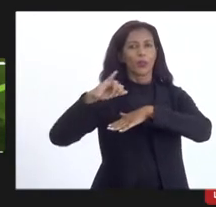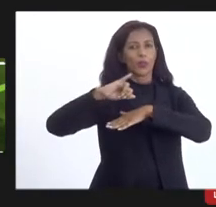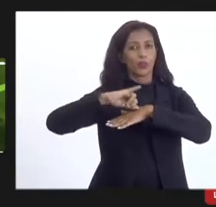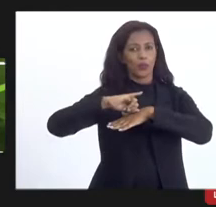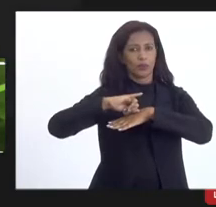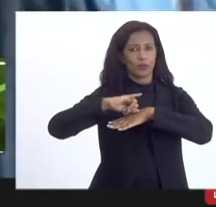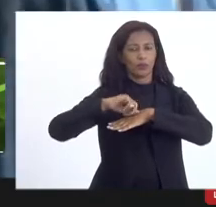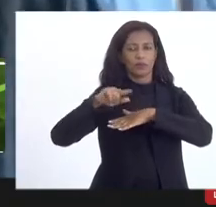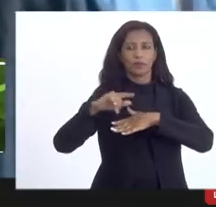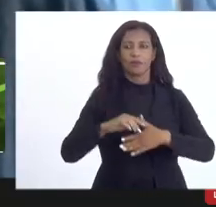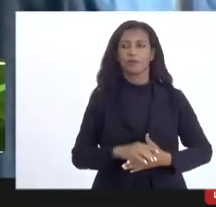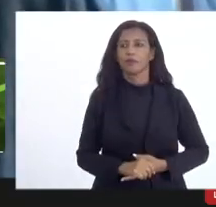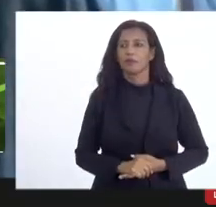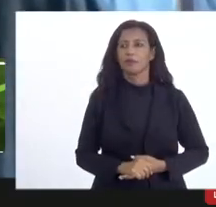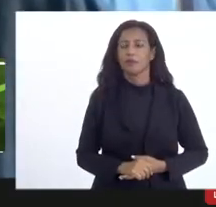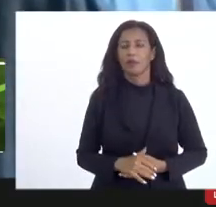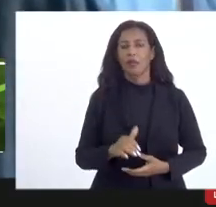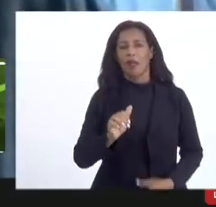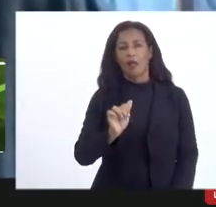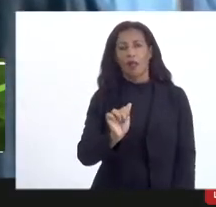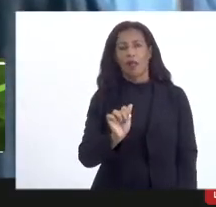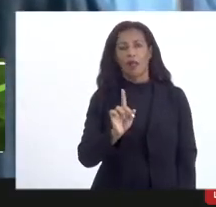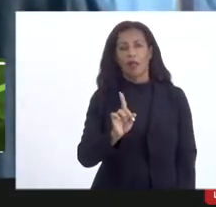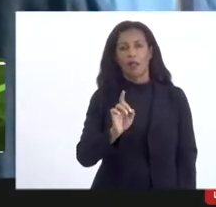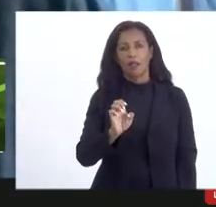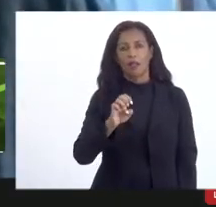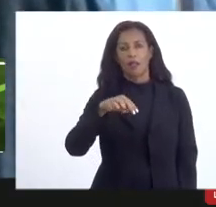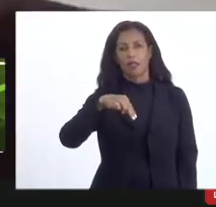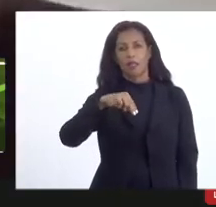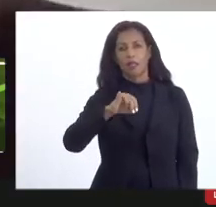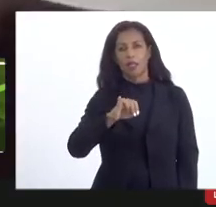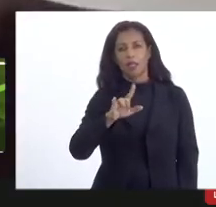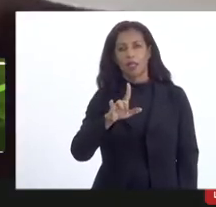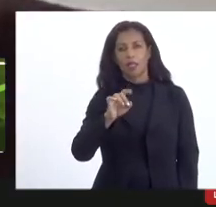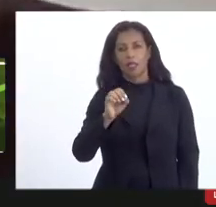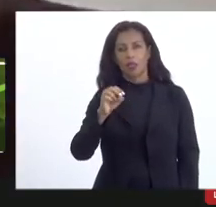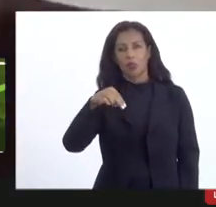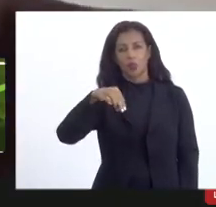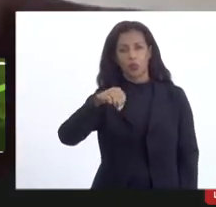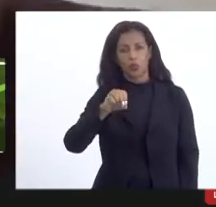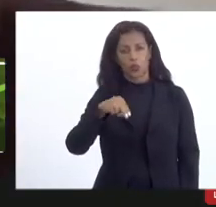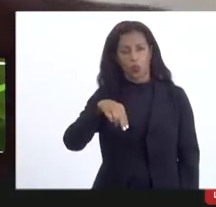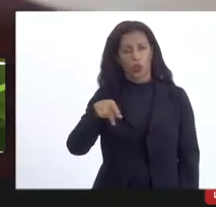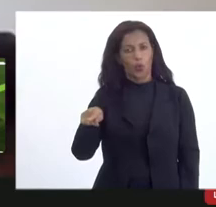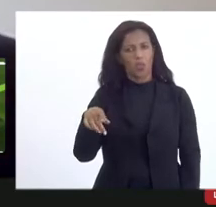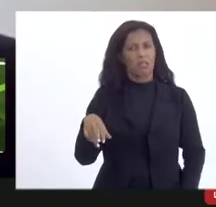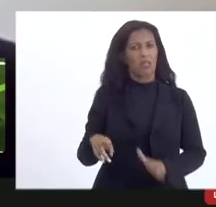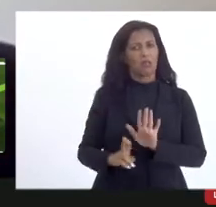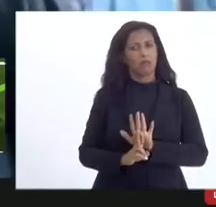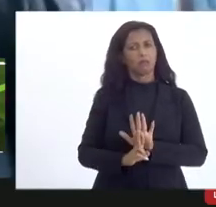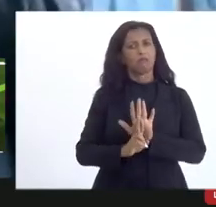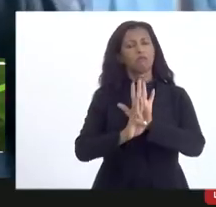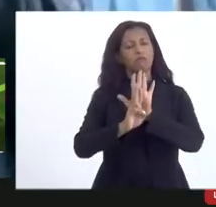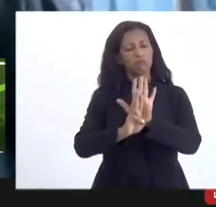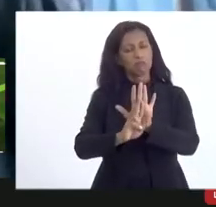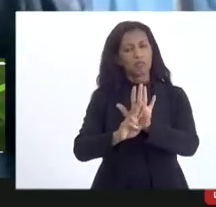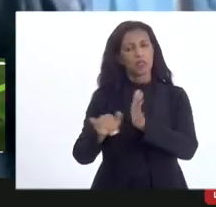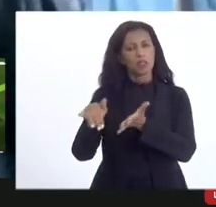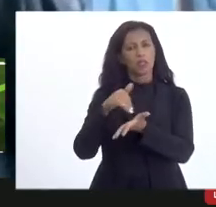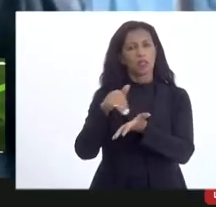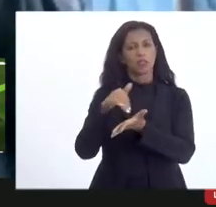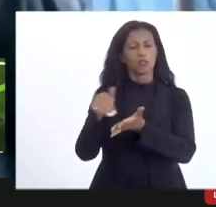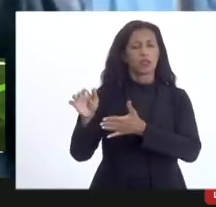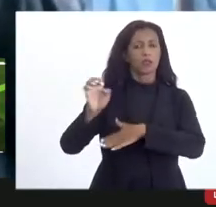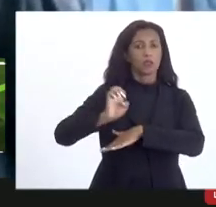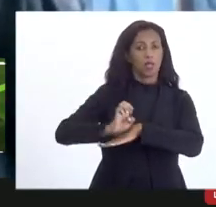é do Ademilson Honorato. Ele está representando aqui a Secretaria